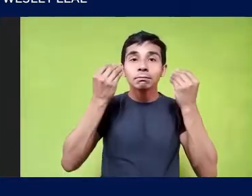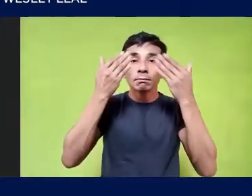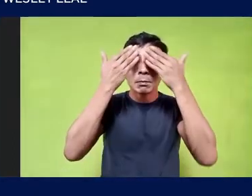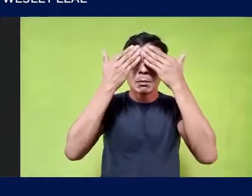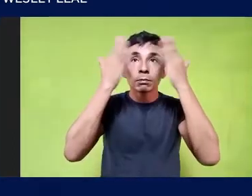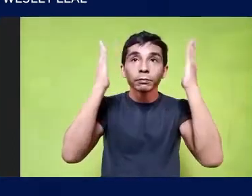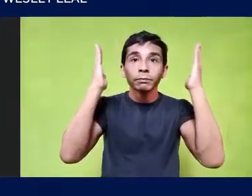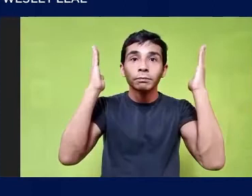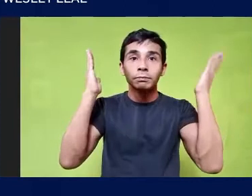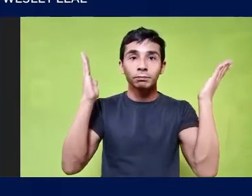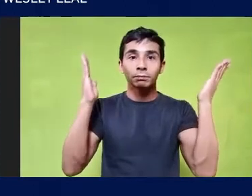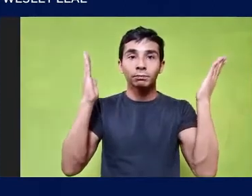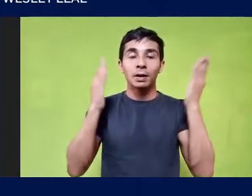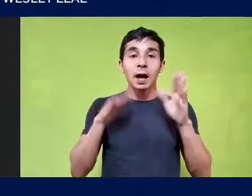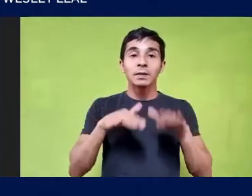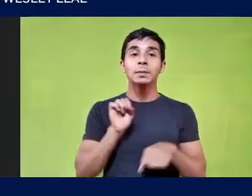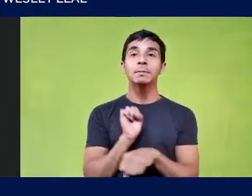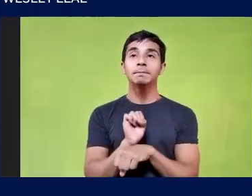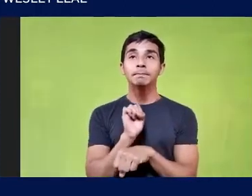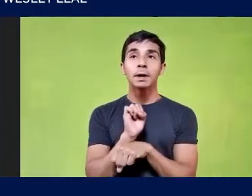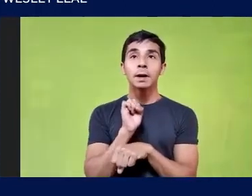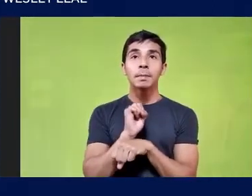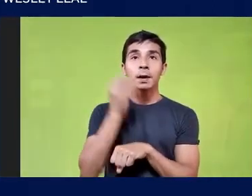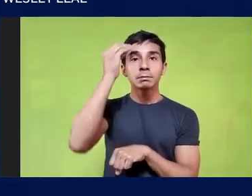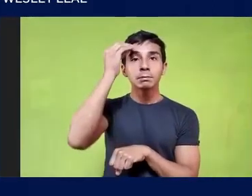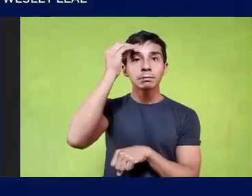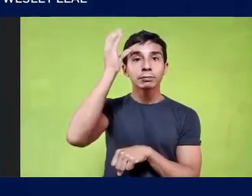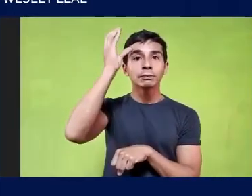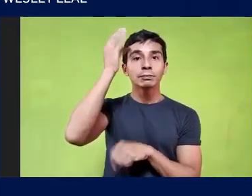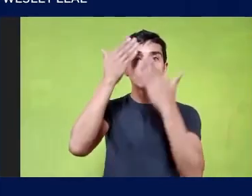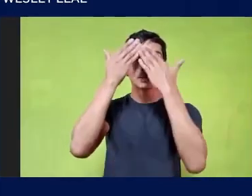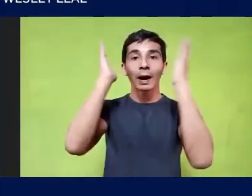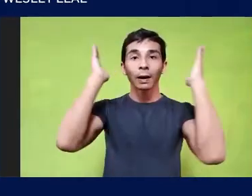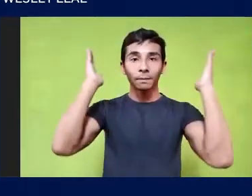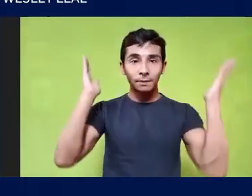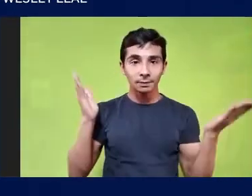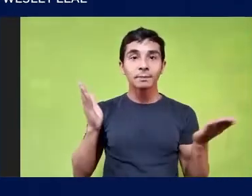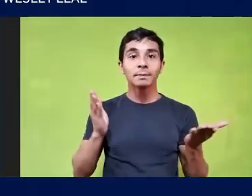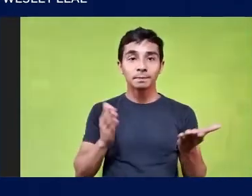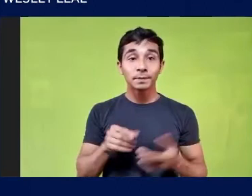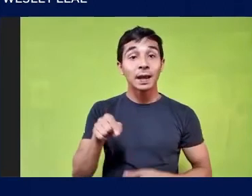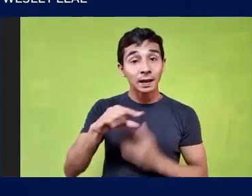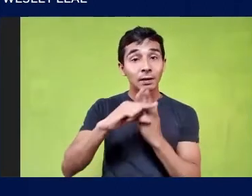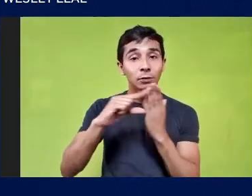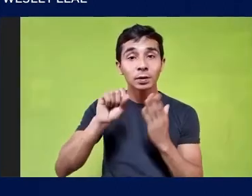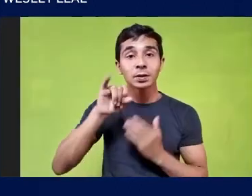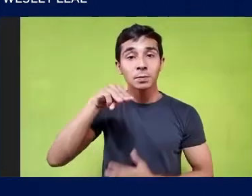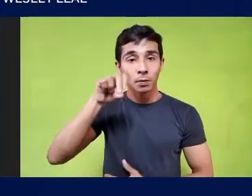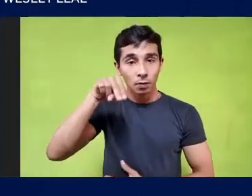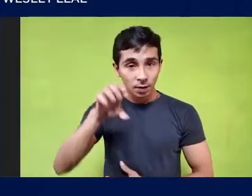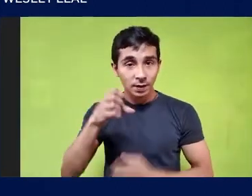Aqui também A Simone Vai Mas não só Filósofos Desses Desses Prós-estruturalistas Como